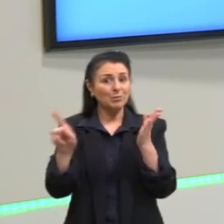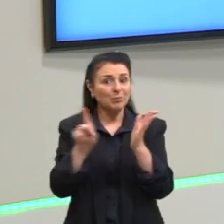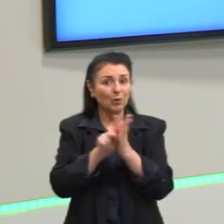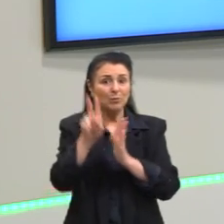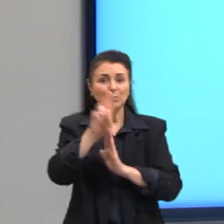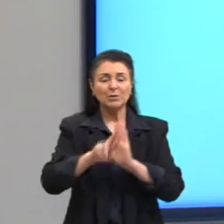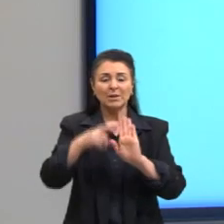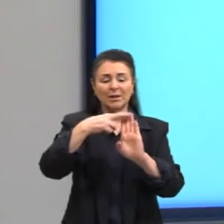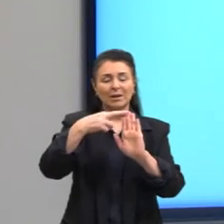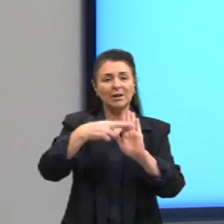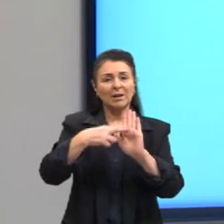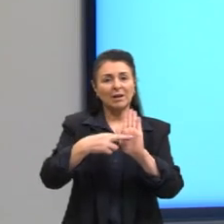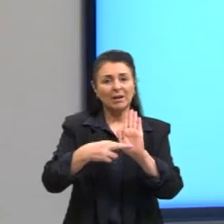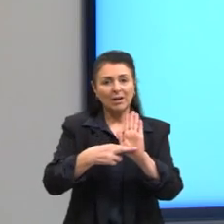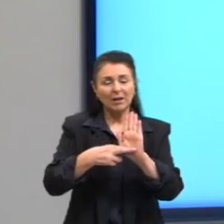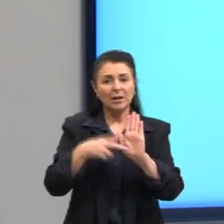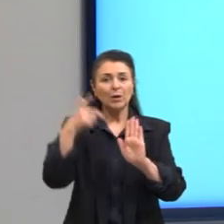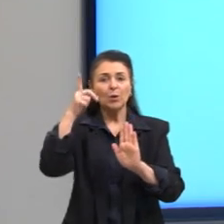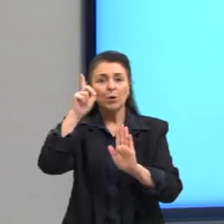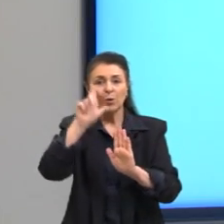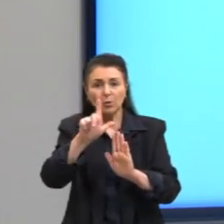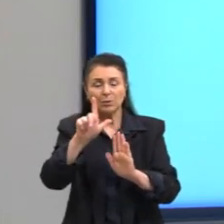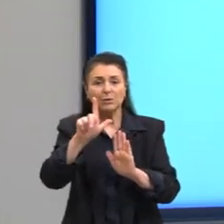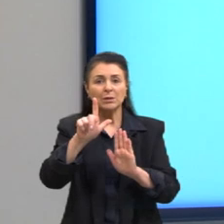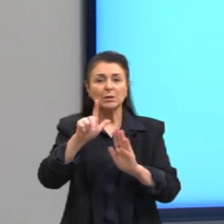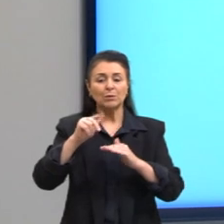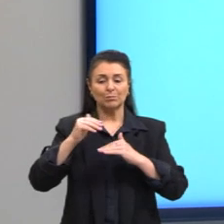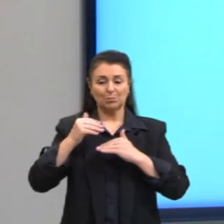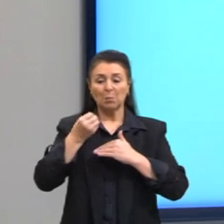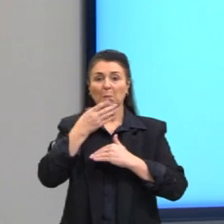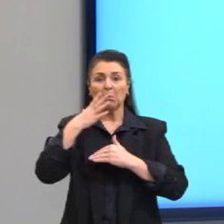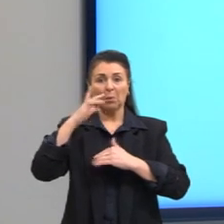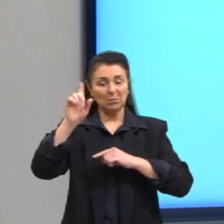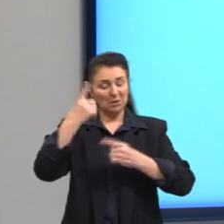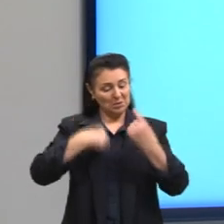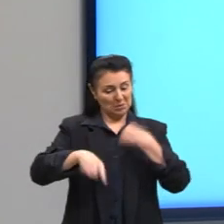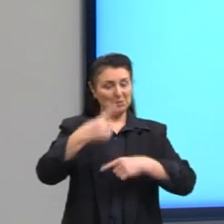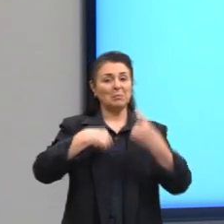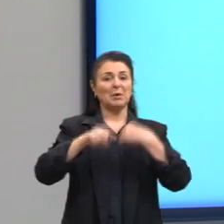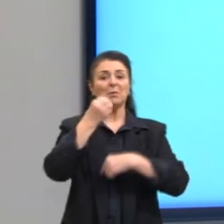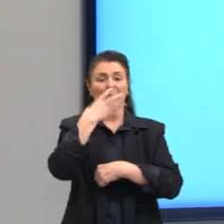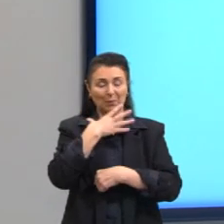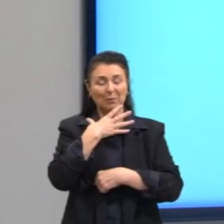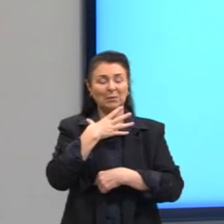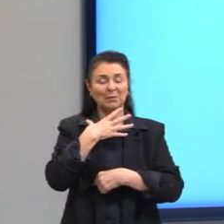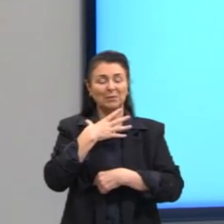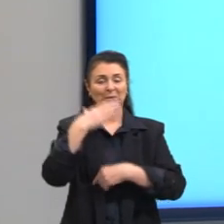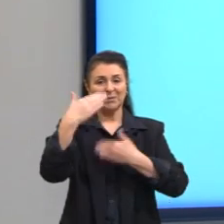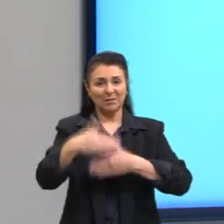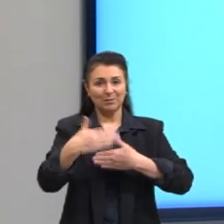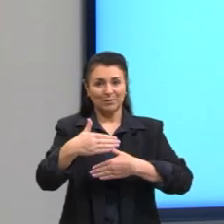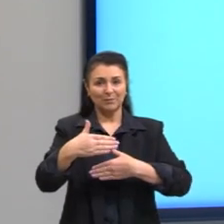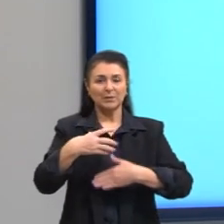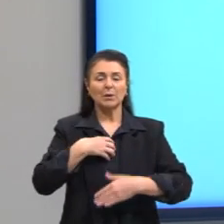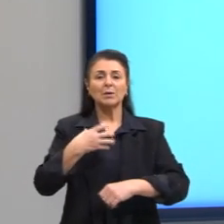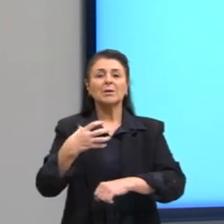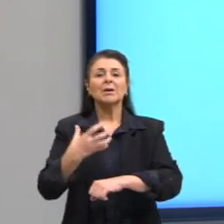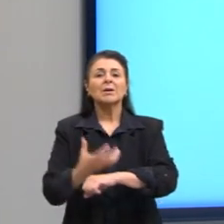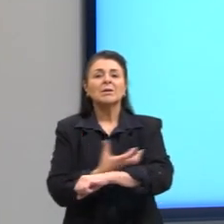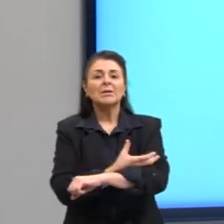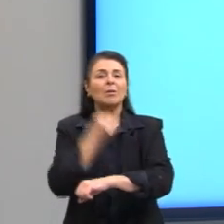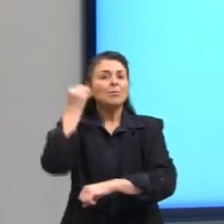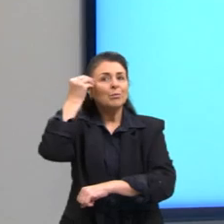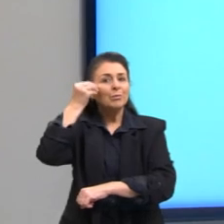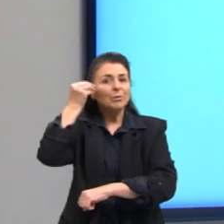e mesmo de conseguir, então, um bom desempenho em uma prova. Então, é um estado psíquico que